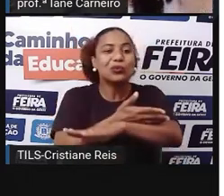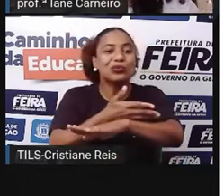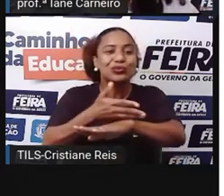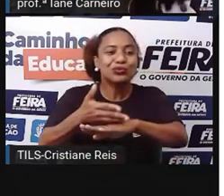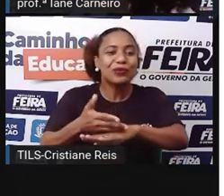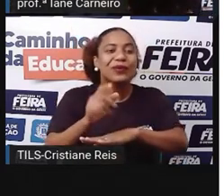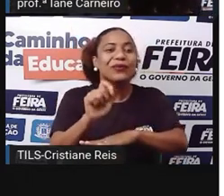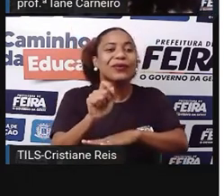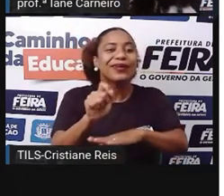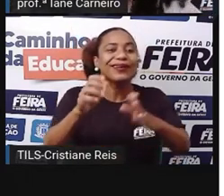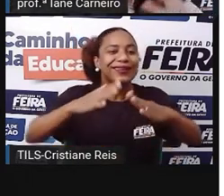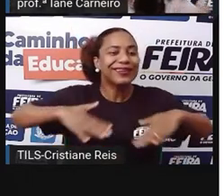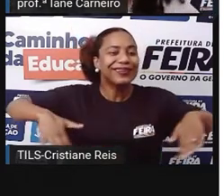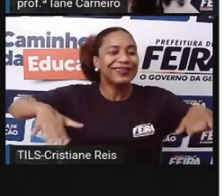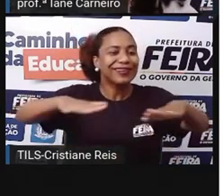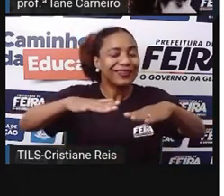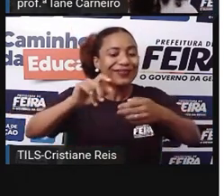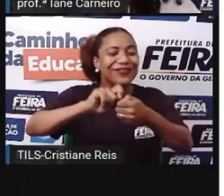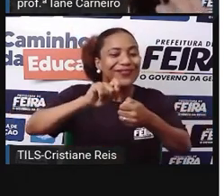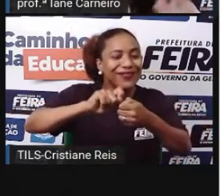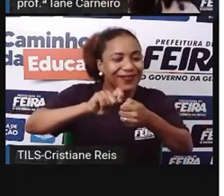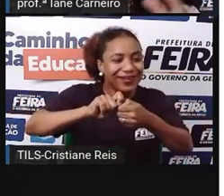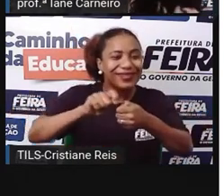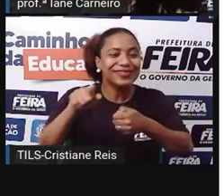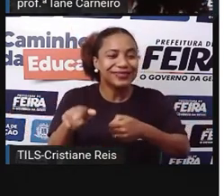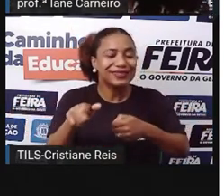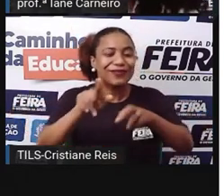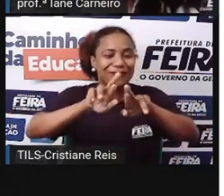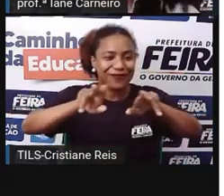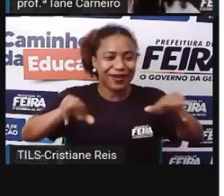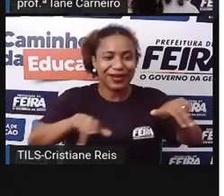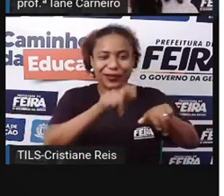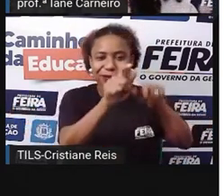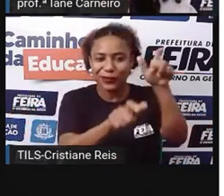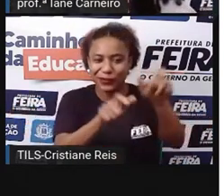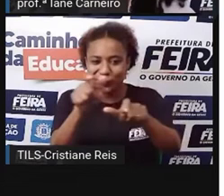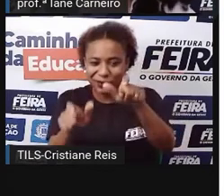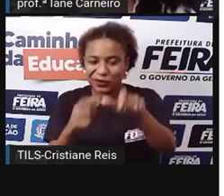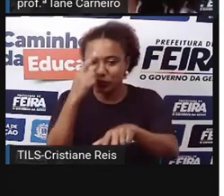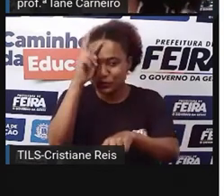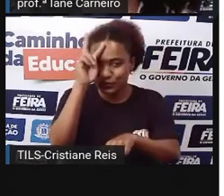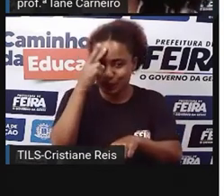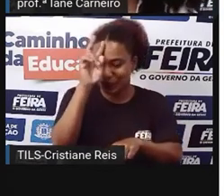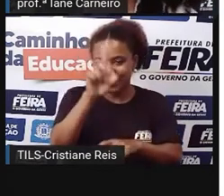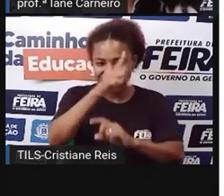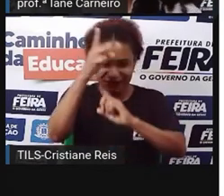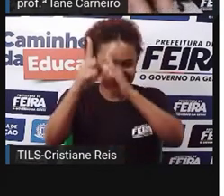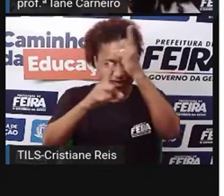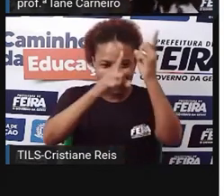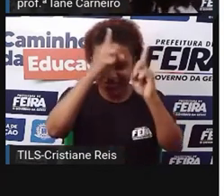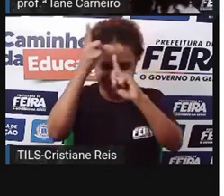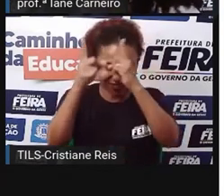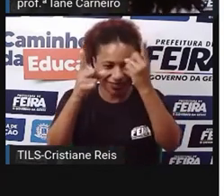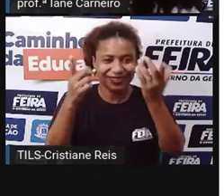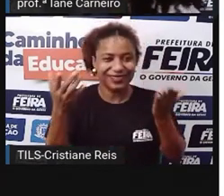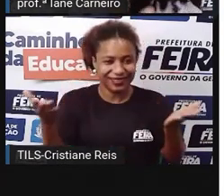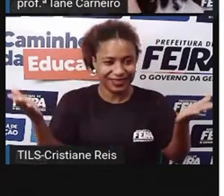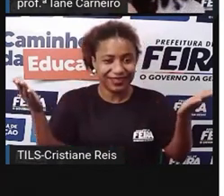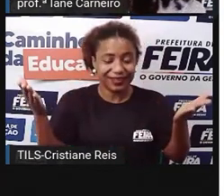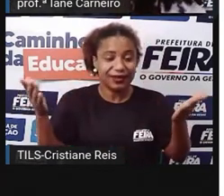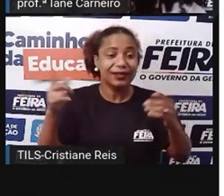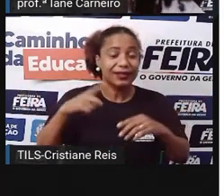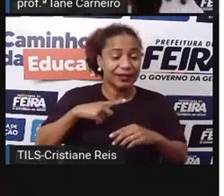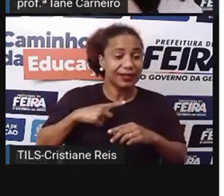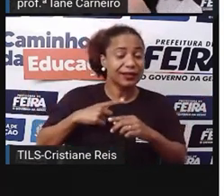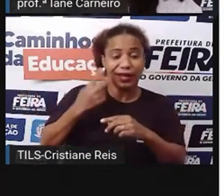que representa, né? Que traz com ele várias histórias, né? E várias partes da ancestralidade do